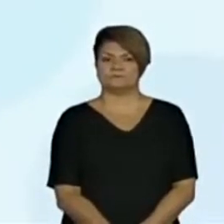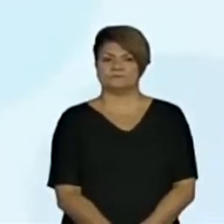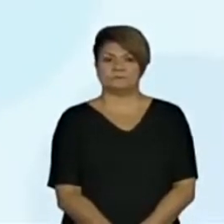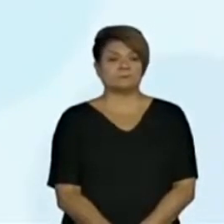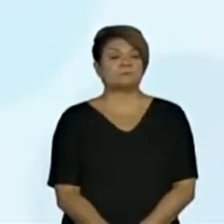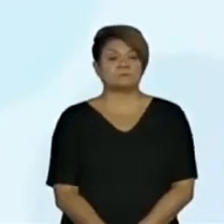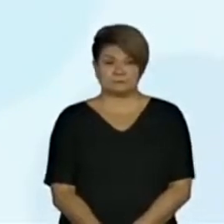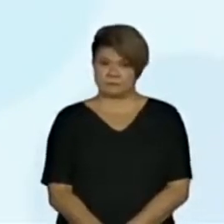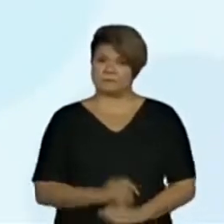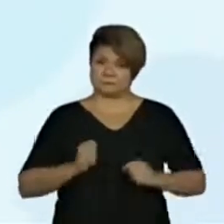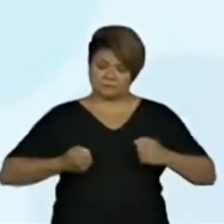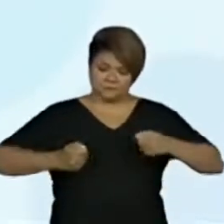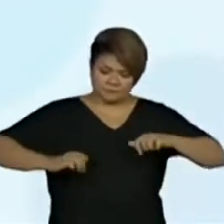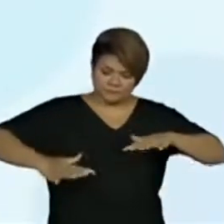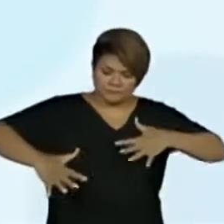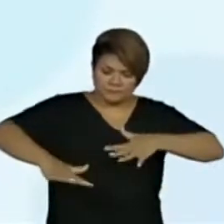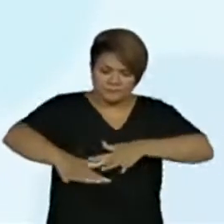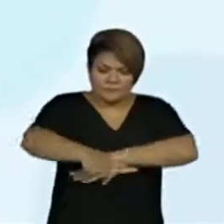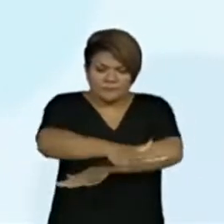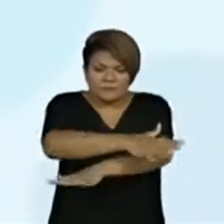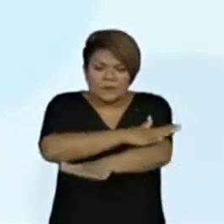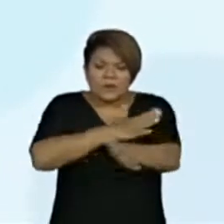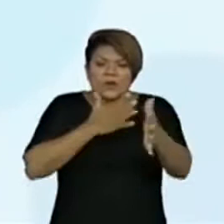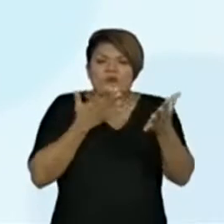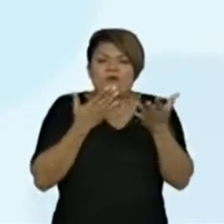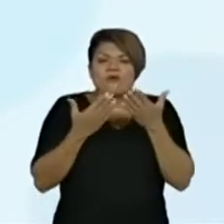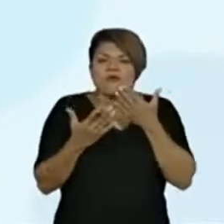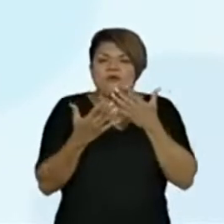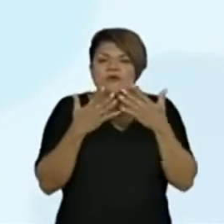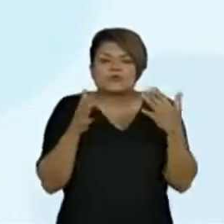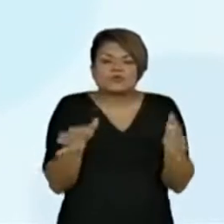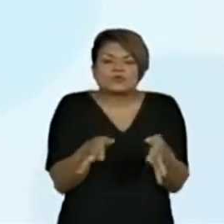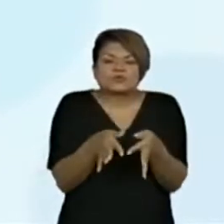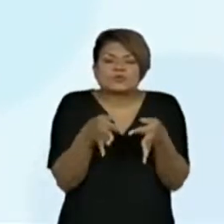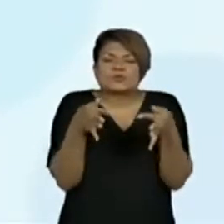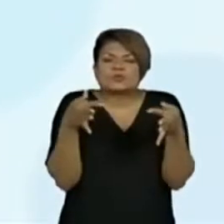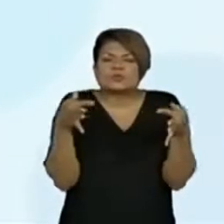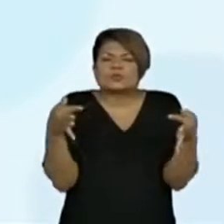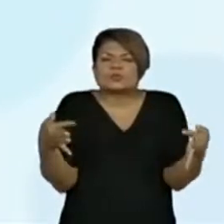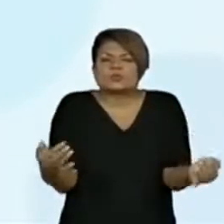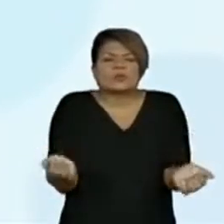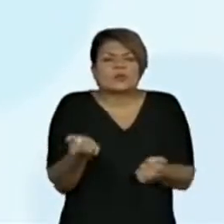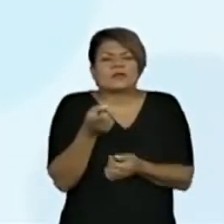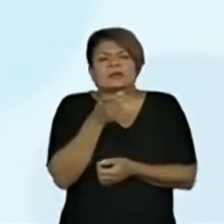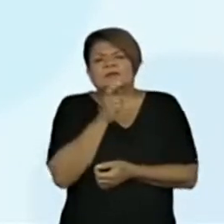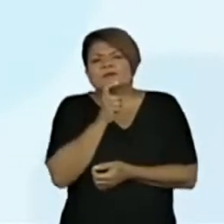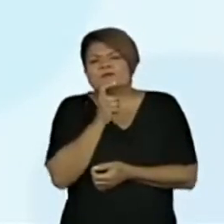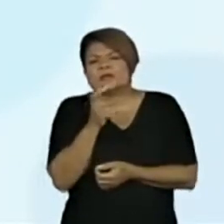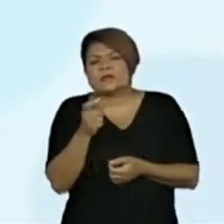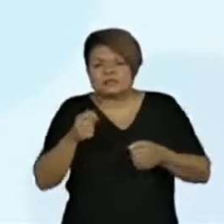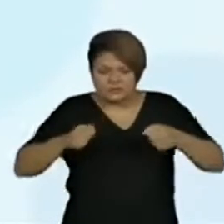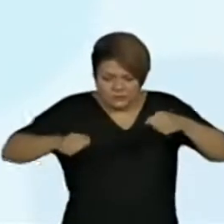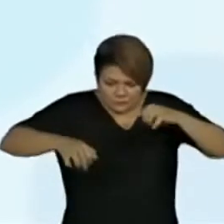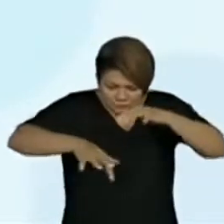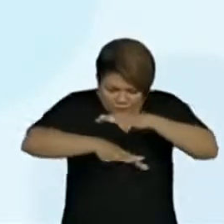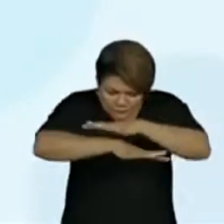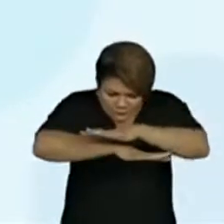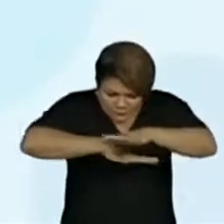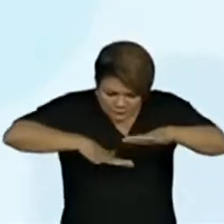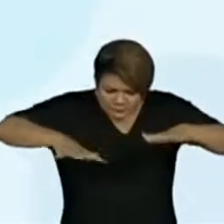Sua cor era única. Um verde suave e quase transparente.